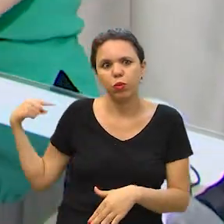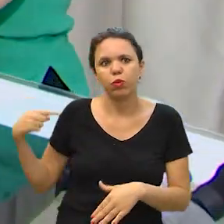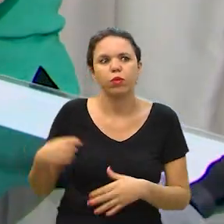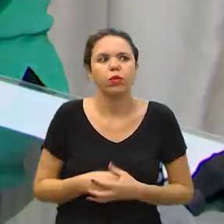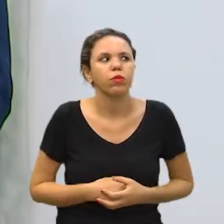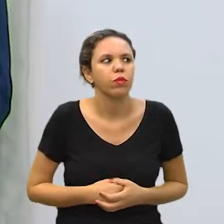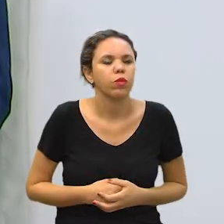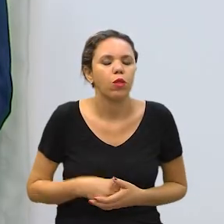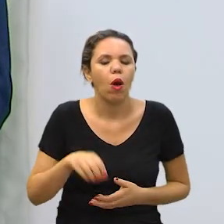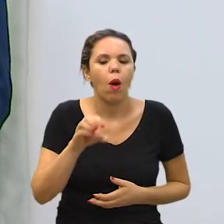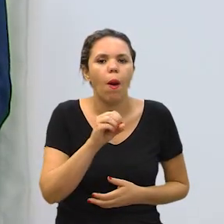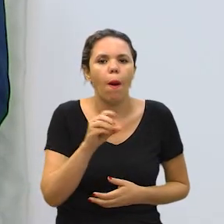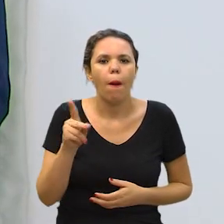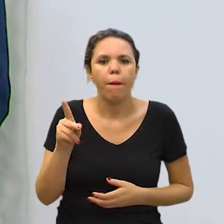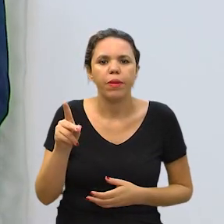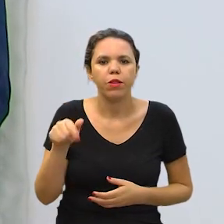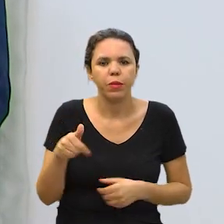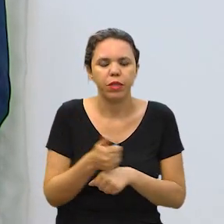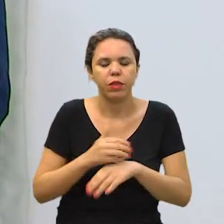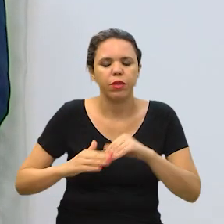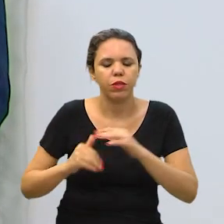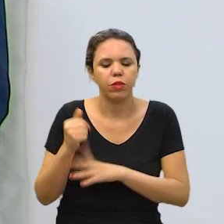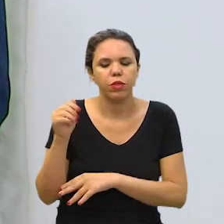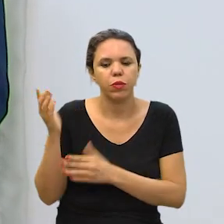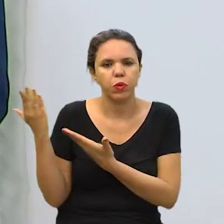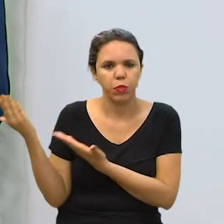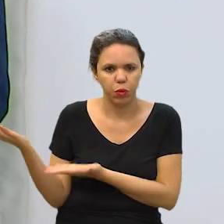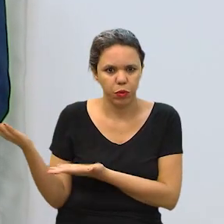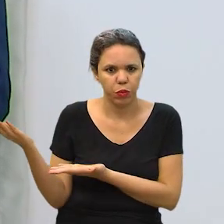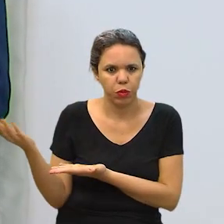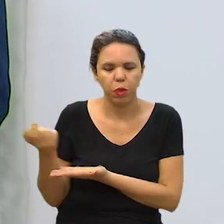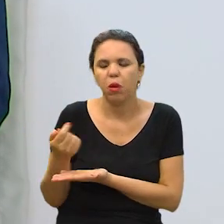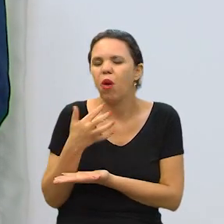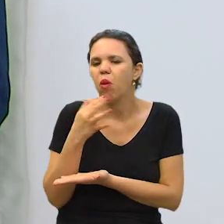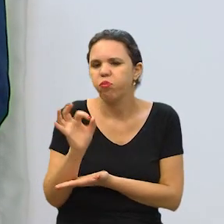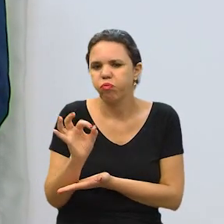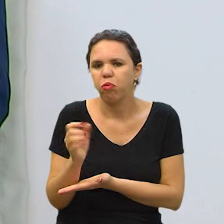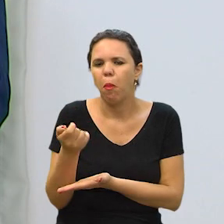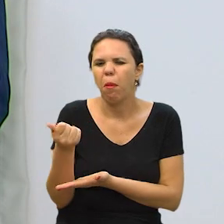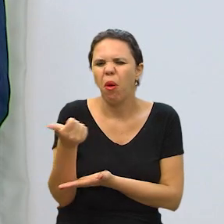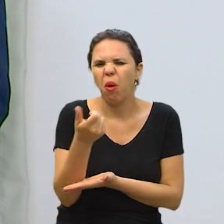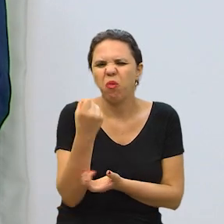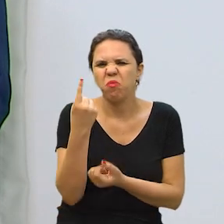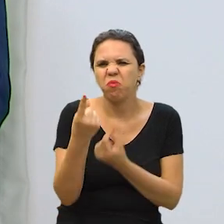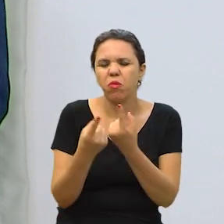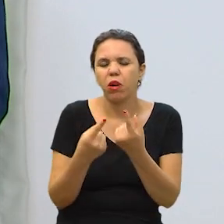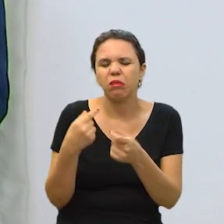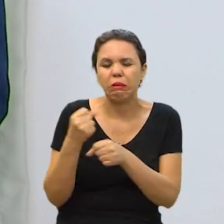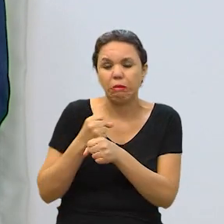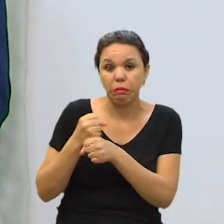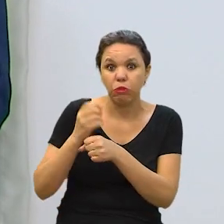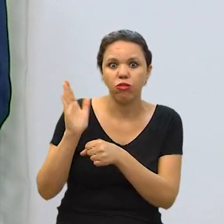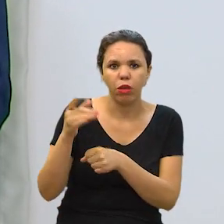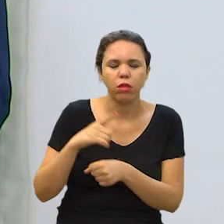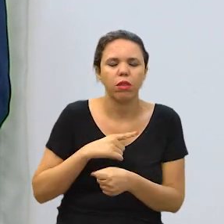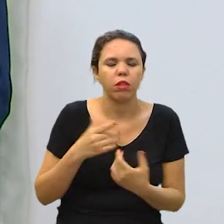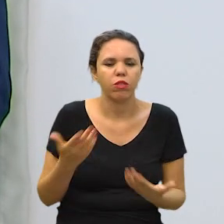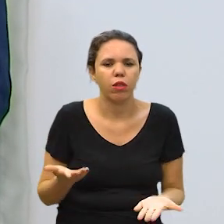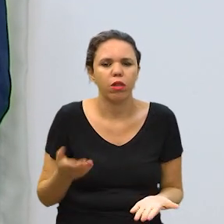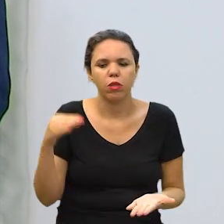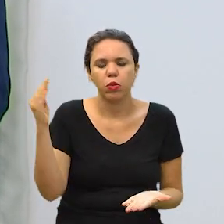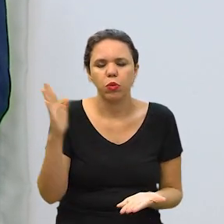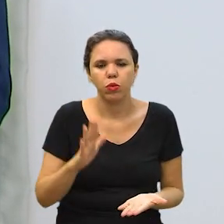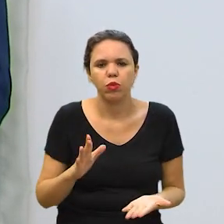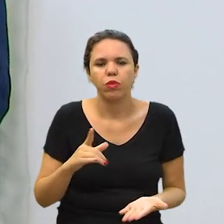século passado. A optometria, apesar de pouco conhecida, ela vem de longas datas.